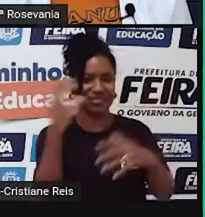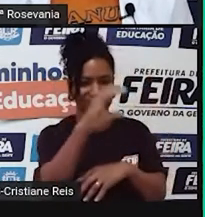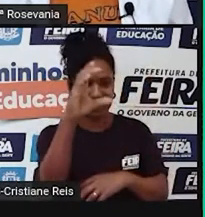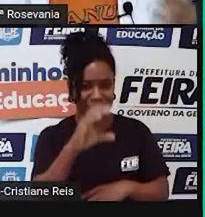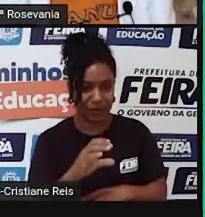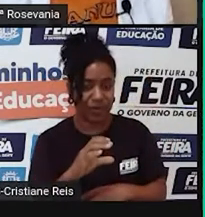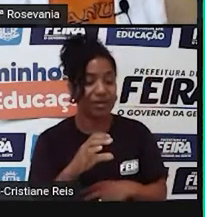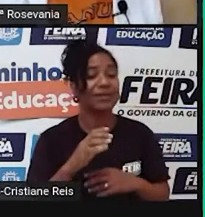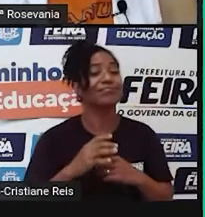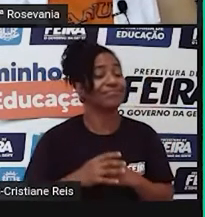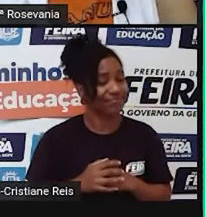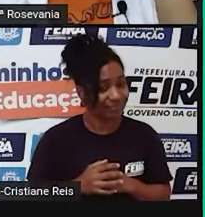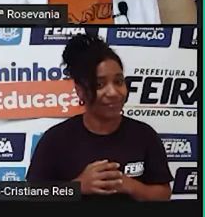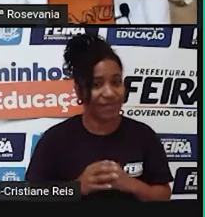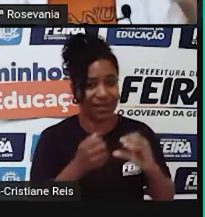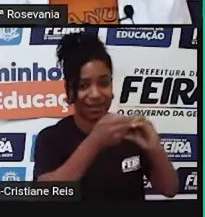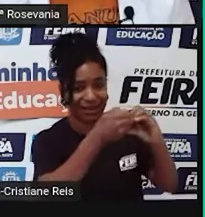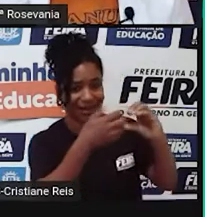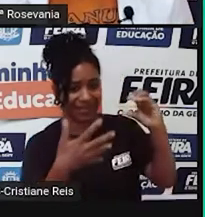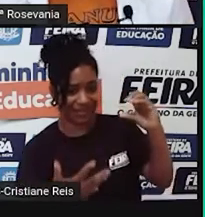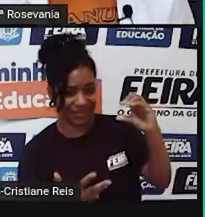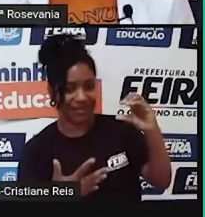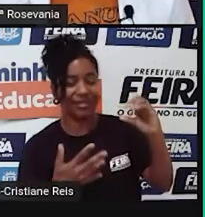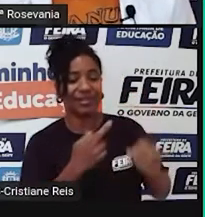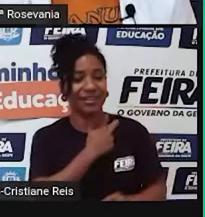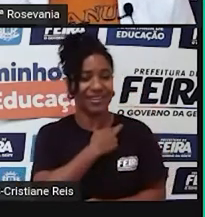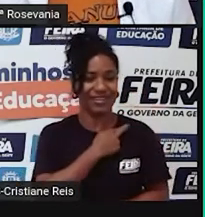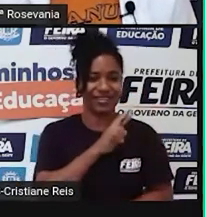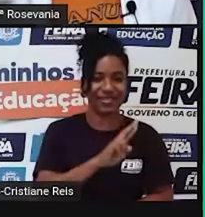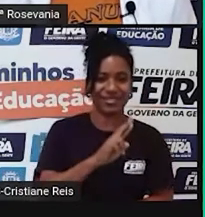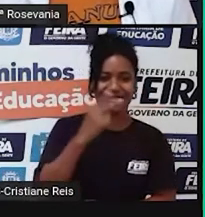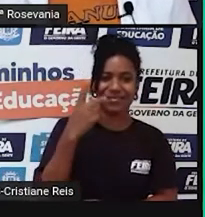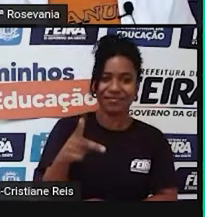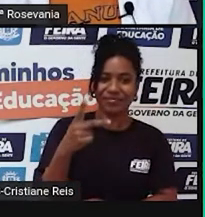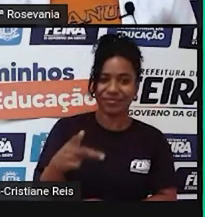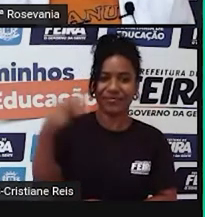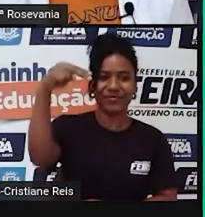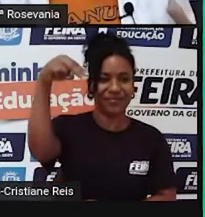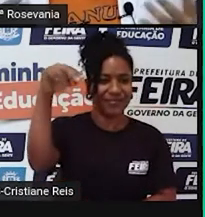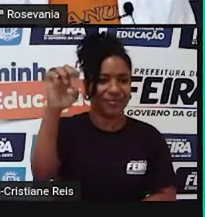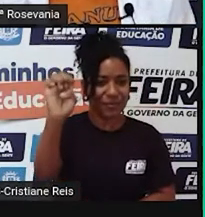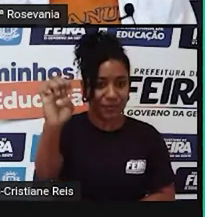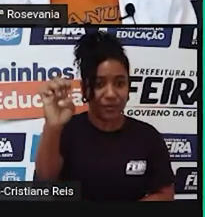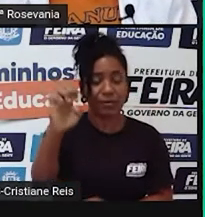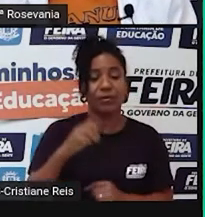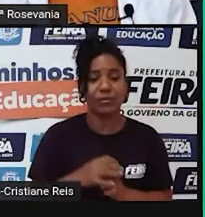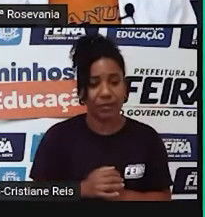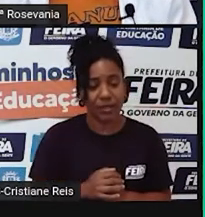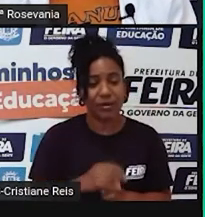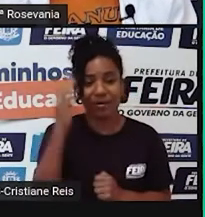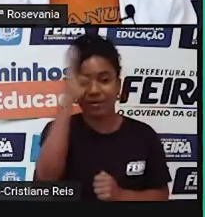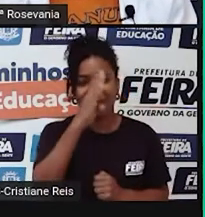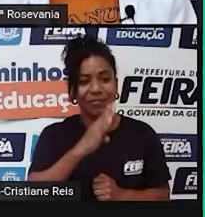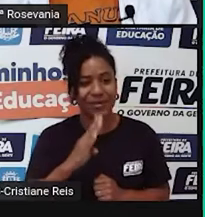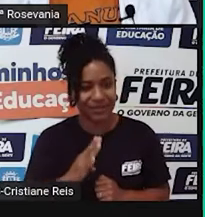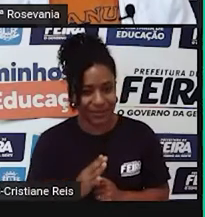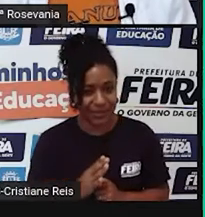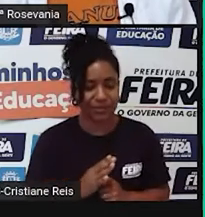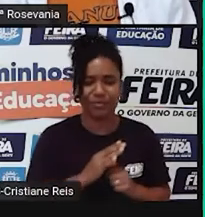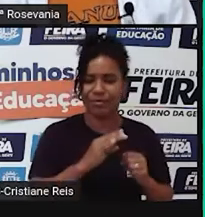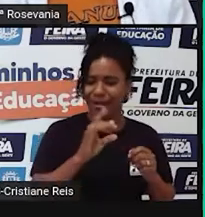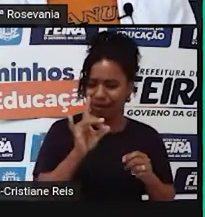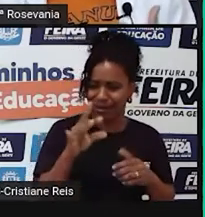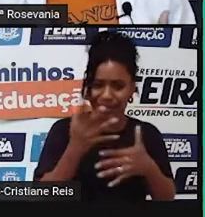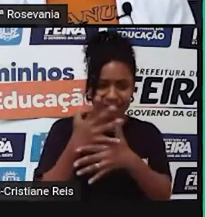outra característica, né, a religiosidade do nosso povo, e quase toda cidade, né, no Brasil tem uma padroeira,